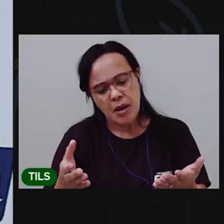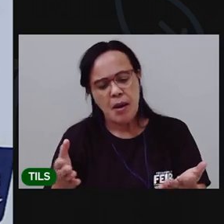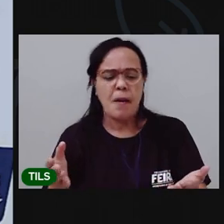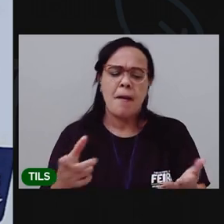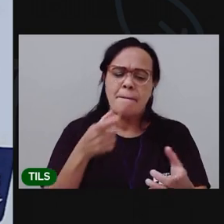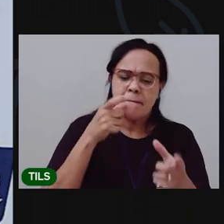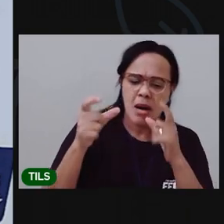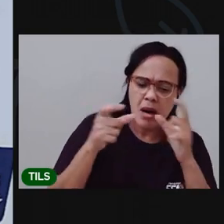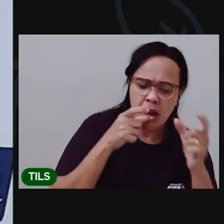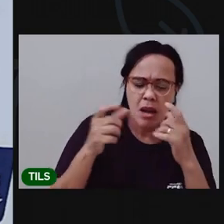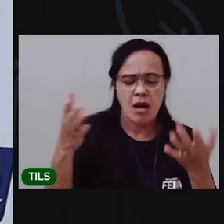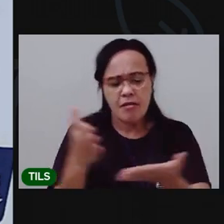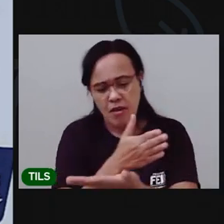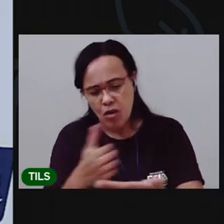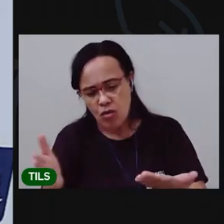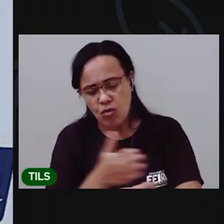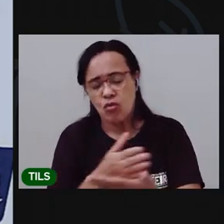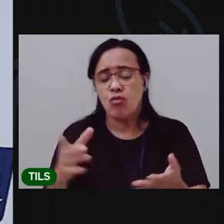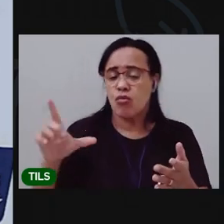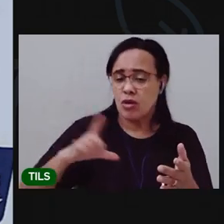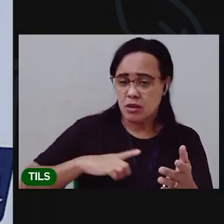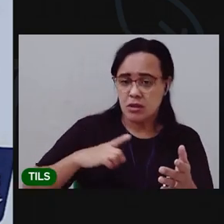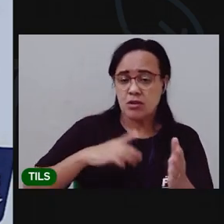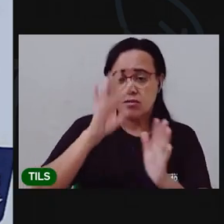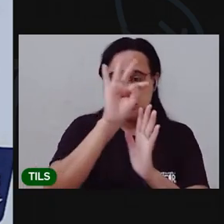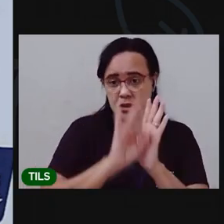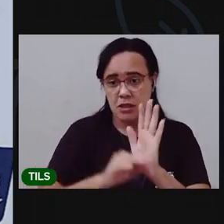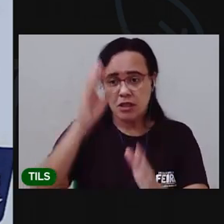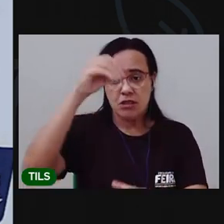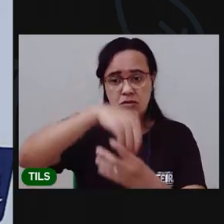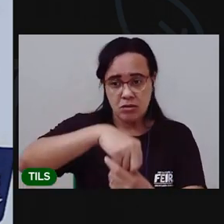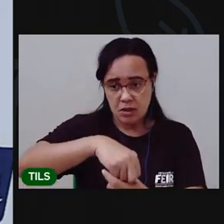barata, vovô, careca.